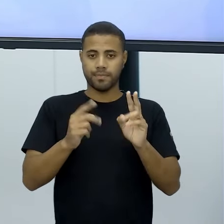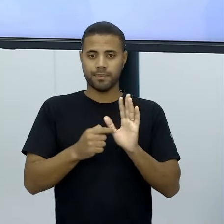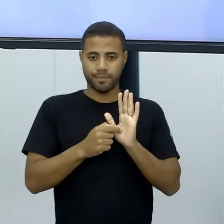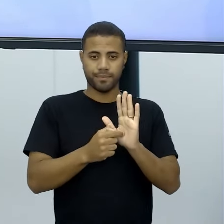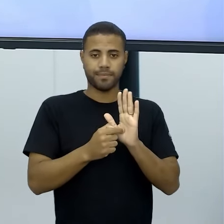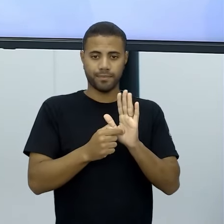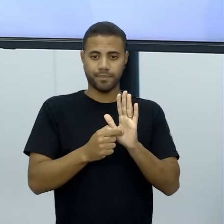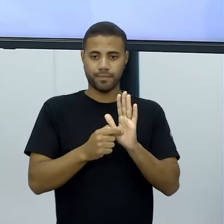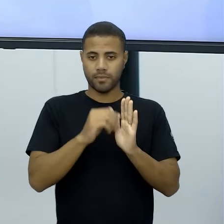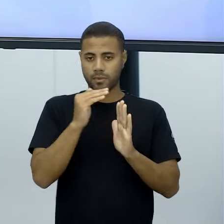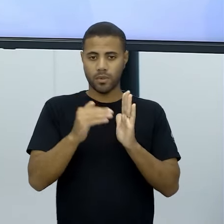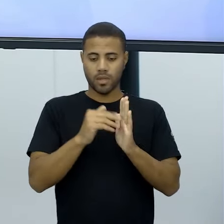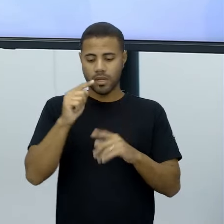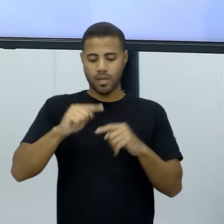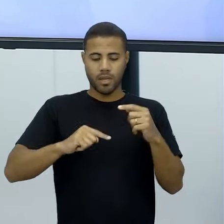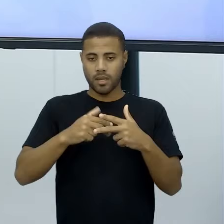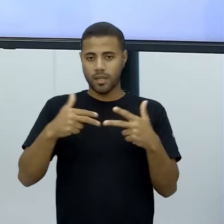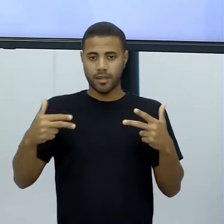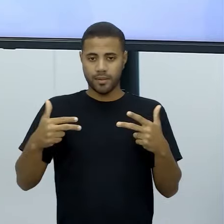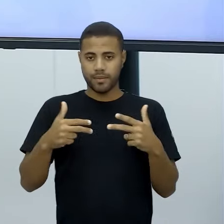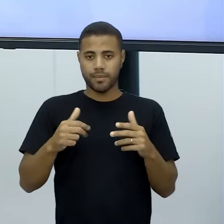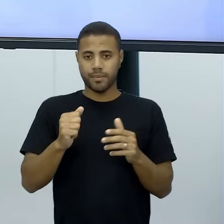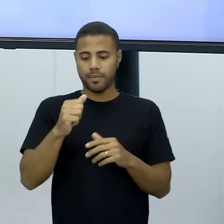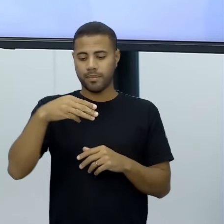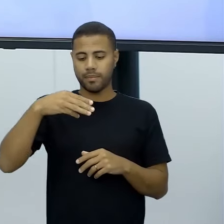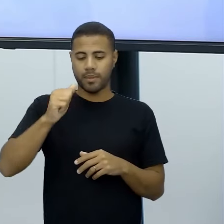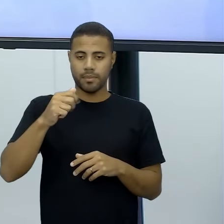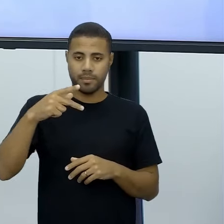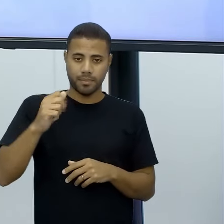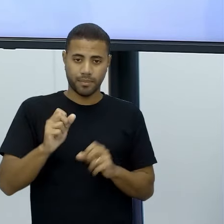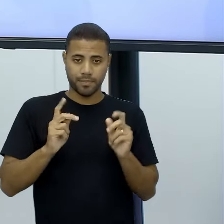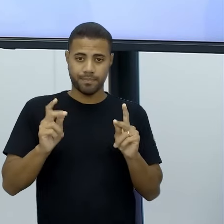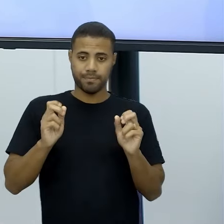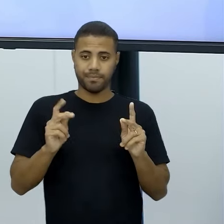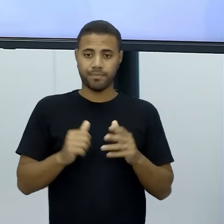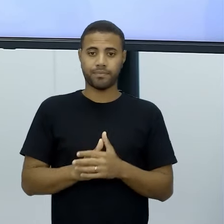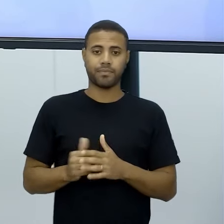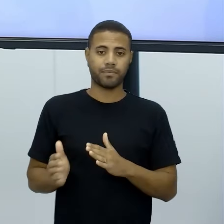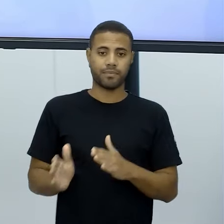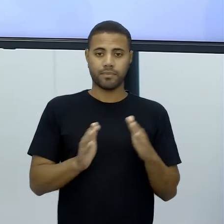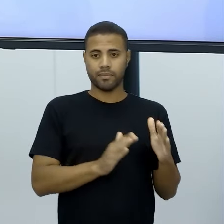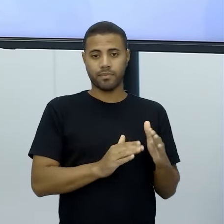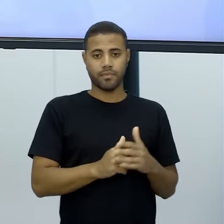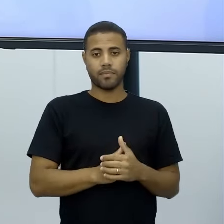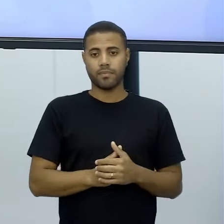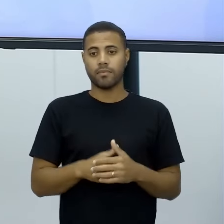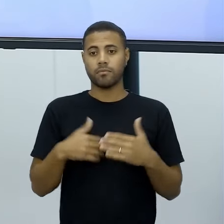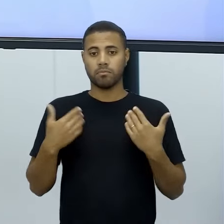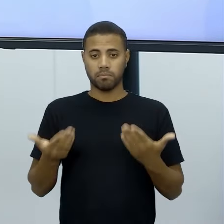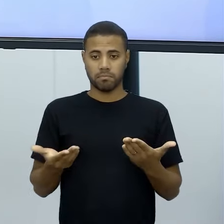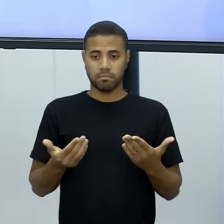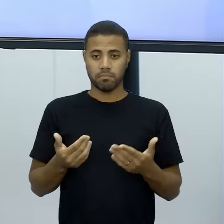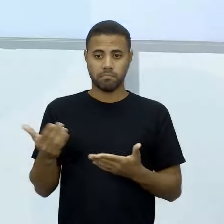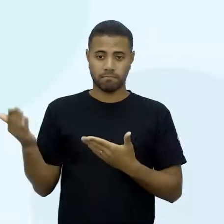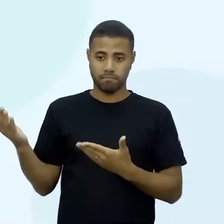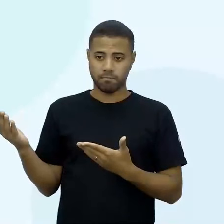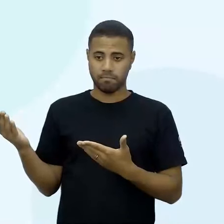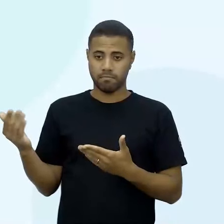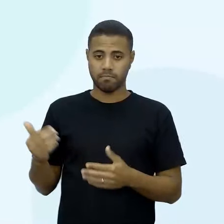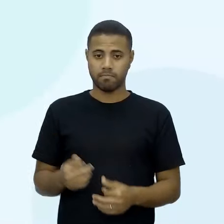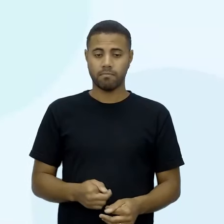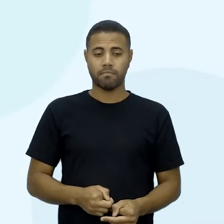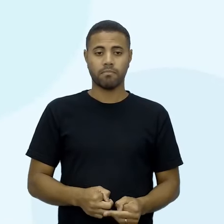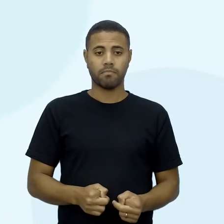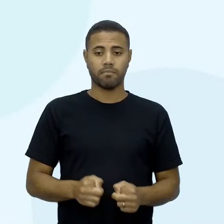por todo todo o material que tem no mapa, tá ok? Então, a ela então. Olha, quando nós